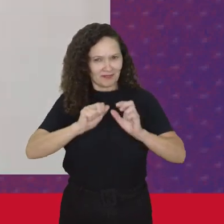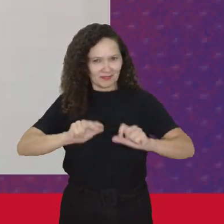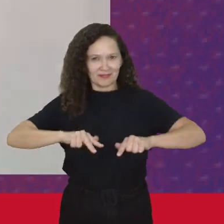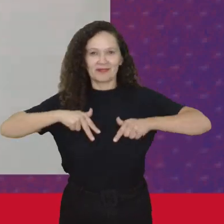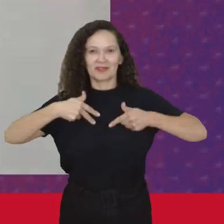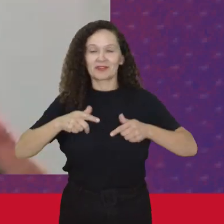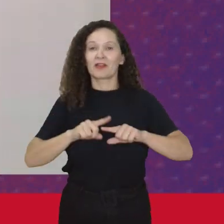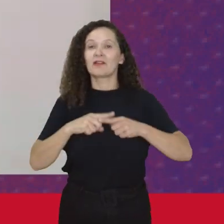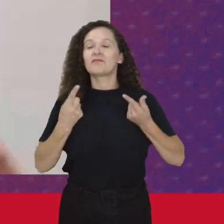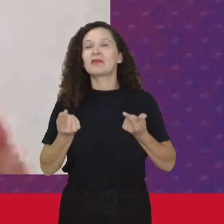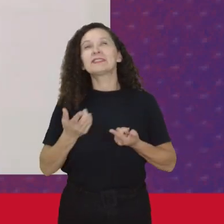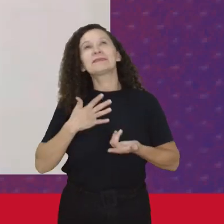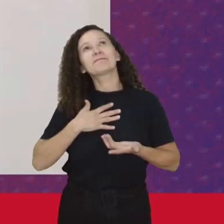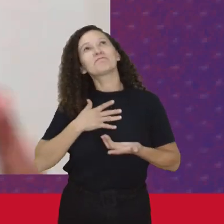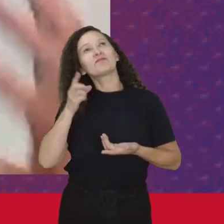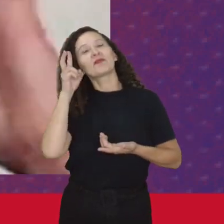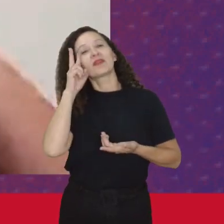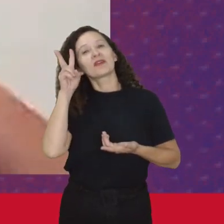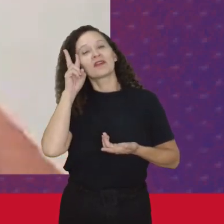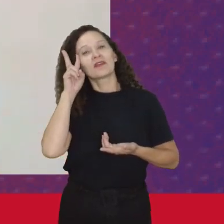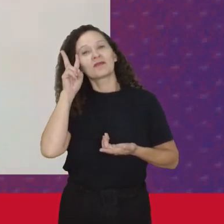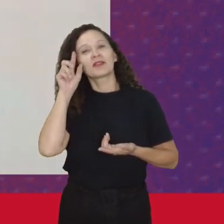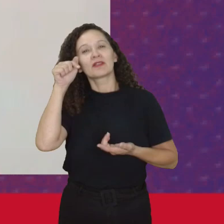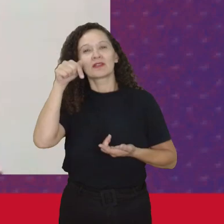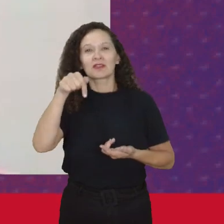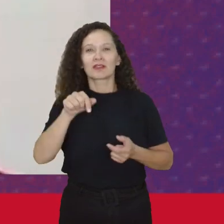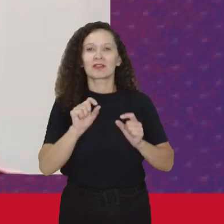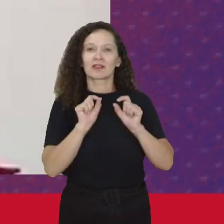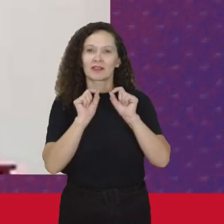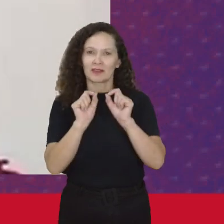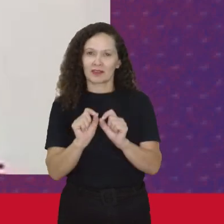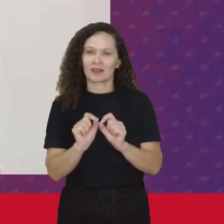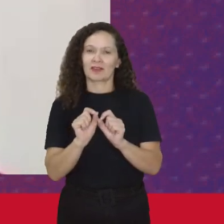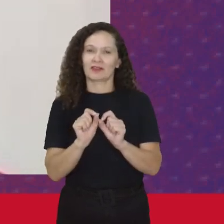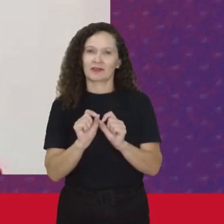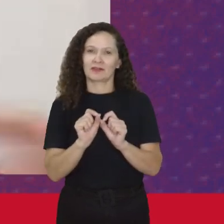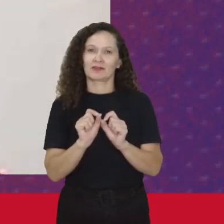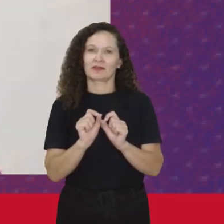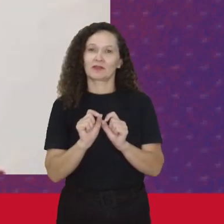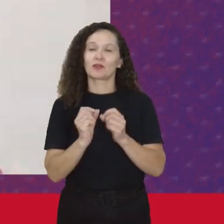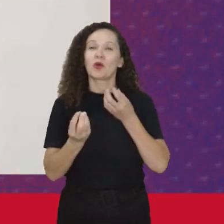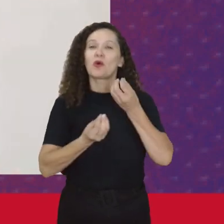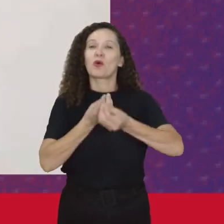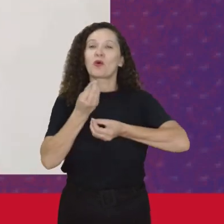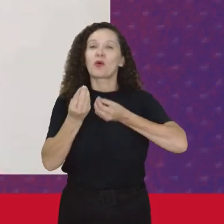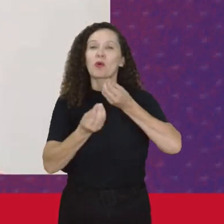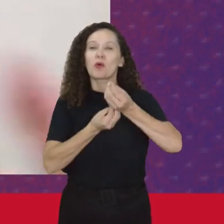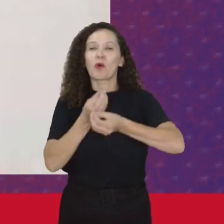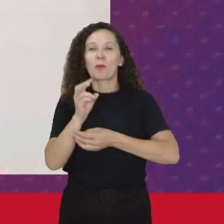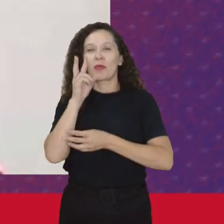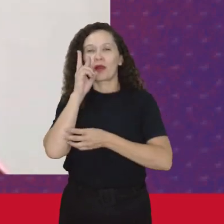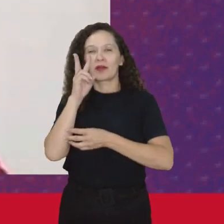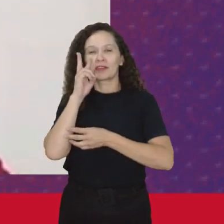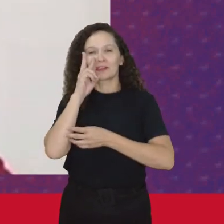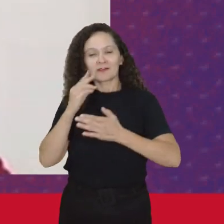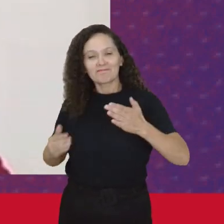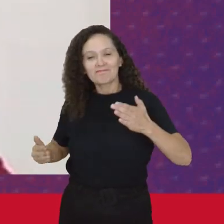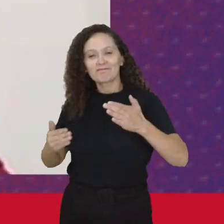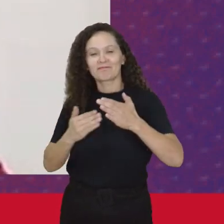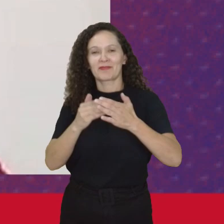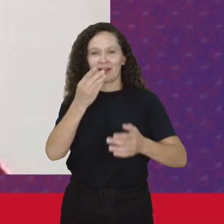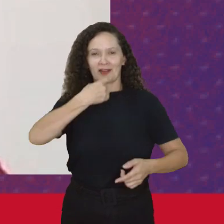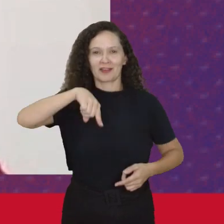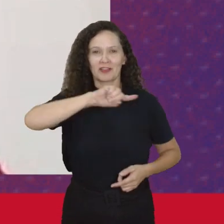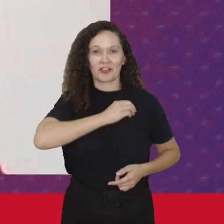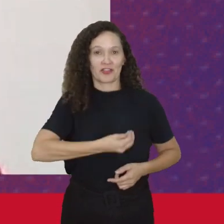Mas eu fiquei Me lembrando Aqui De como Essa história Ela impacta A gente